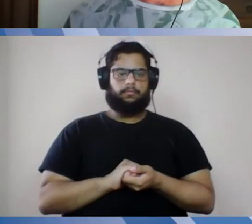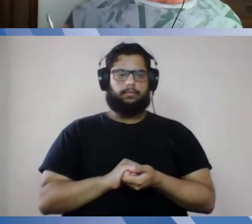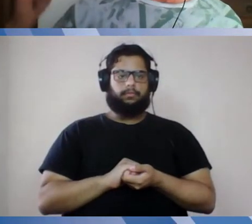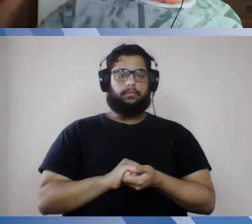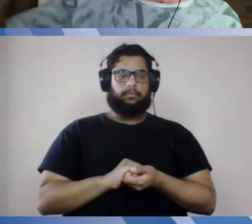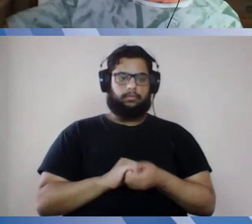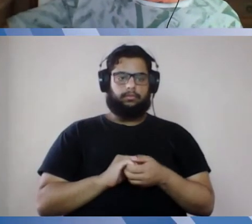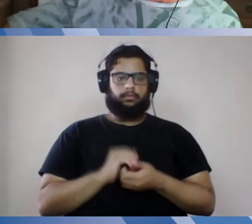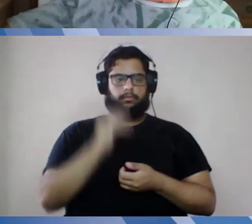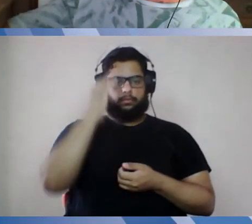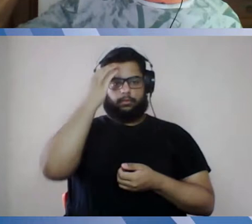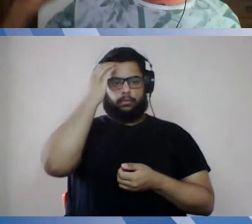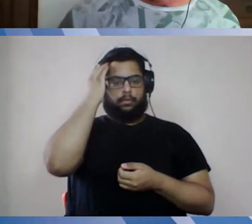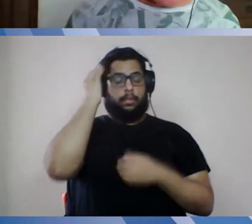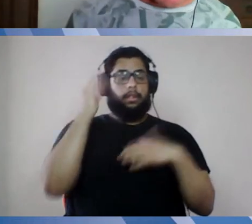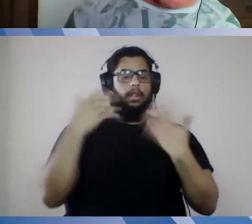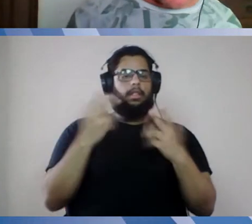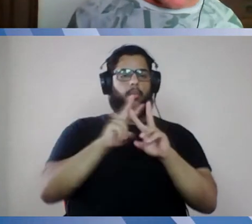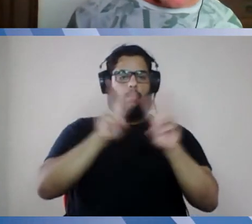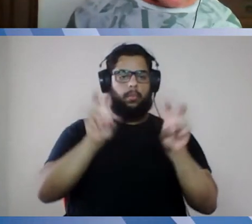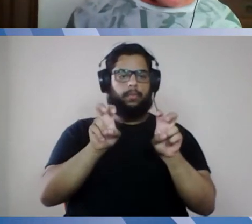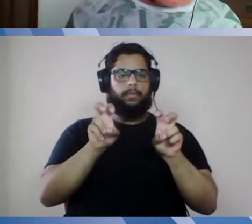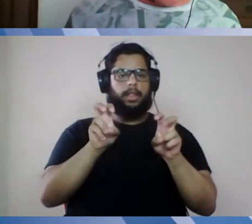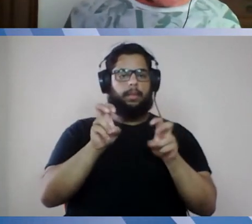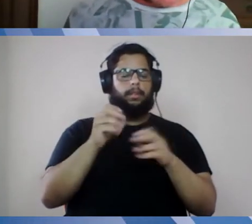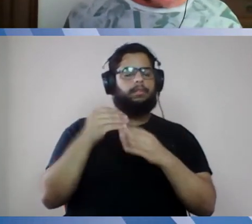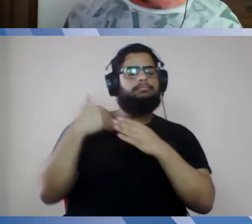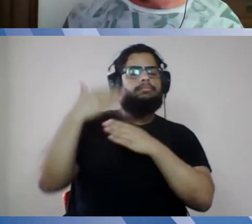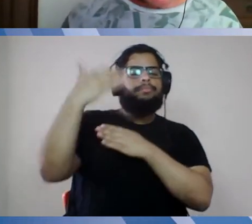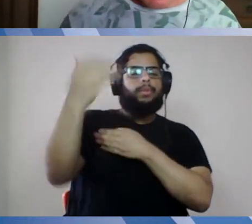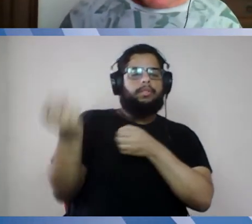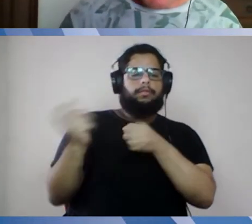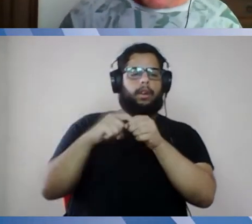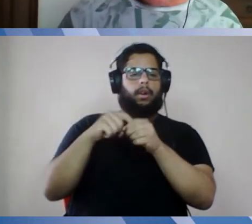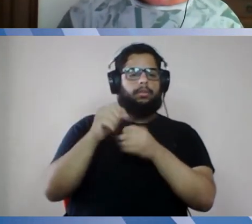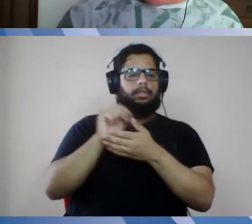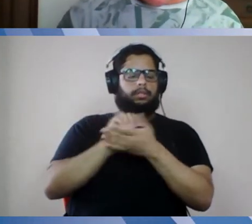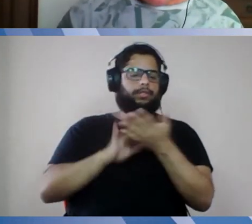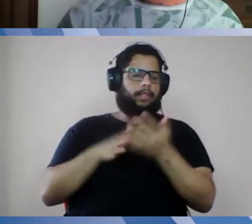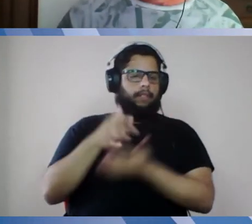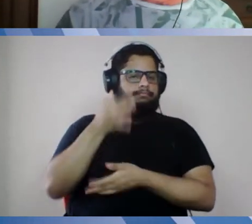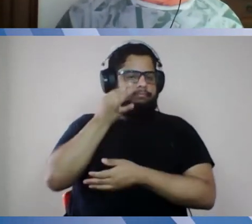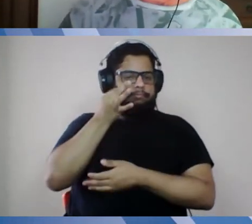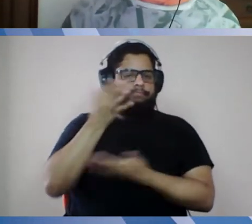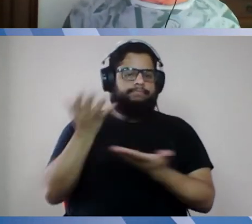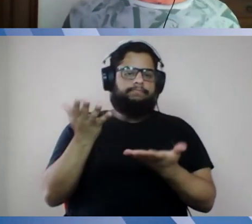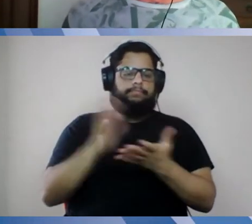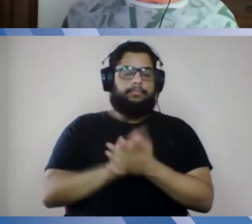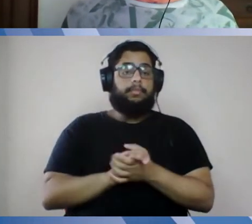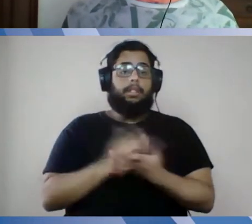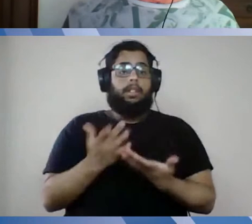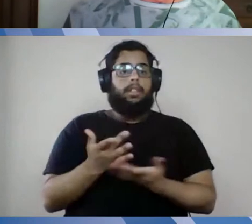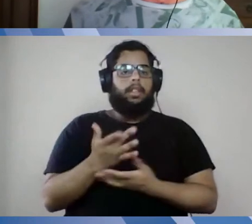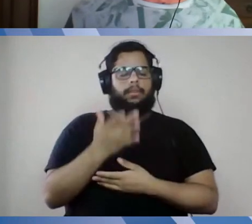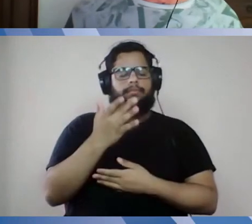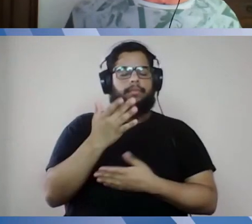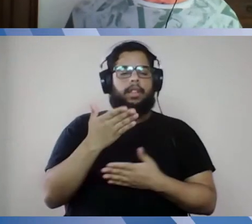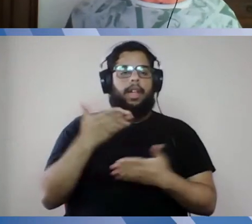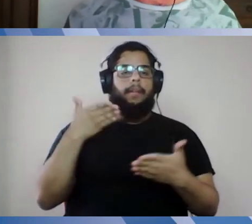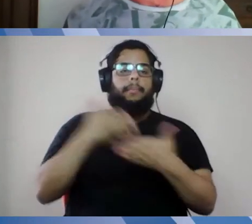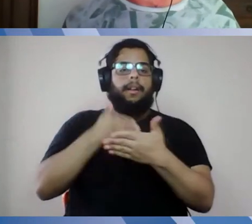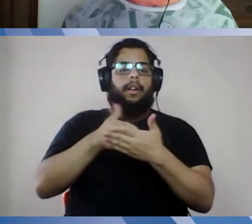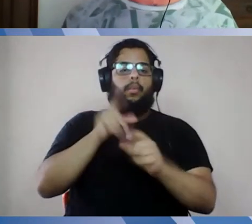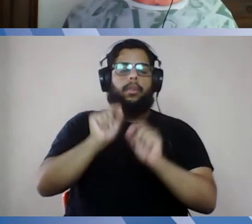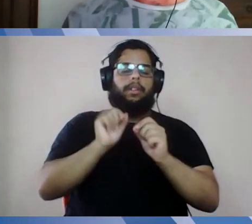Pois é, em relação a essa questão de quando a gente vai voltar às atividades, quem está impedindo isso é a